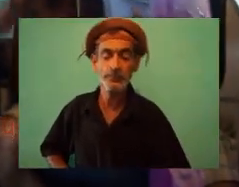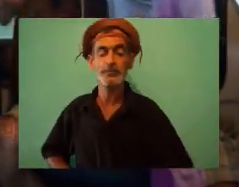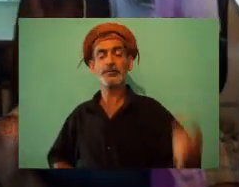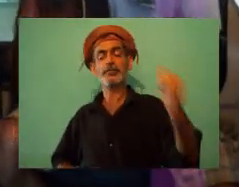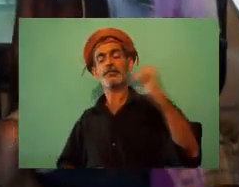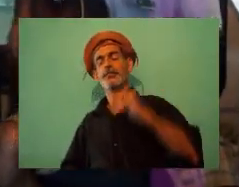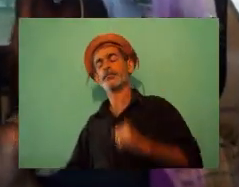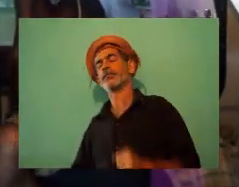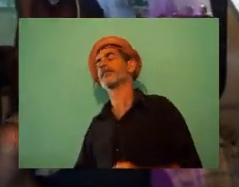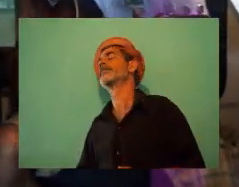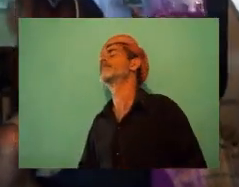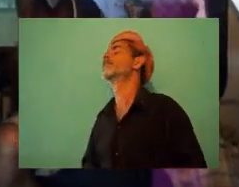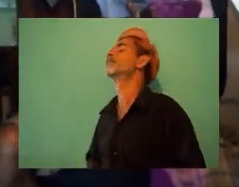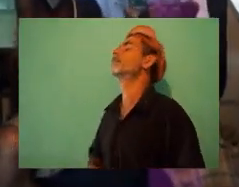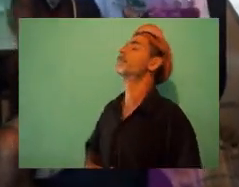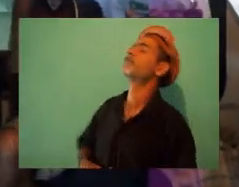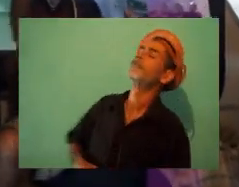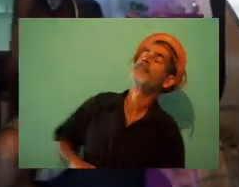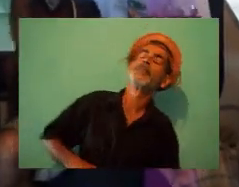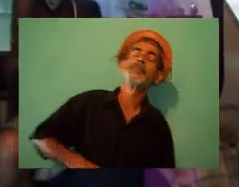Dá pra mim acompanhando Ó